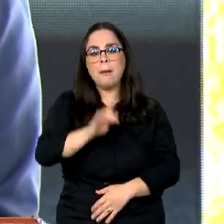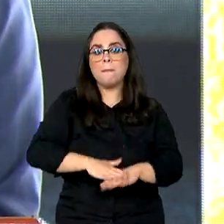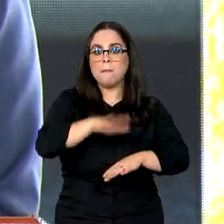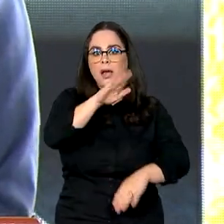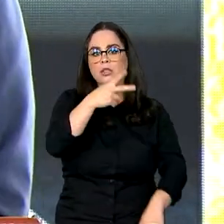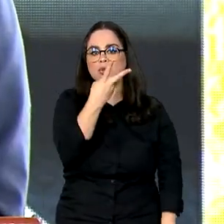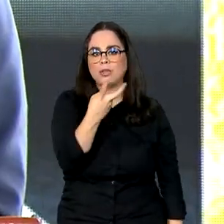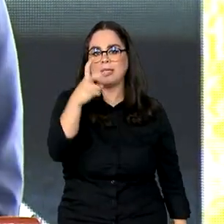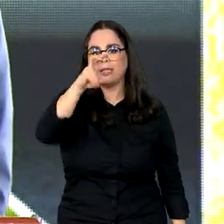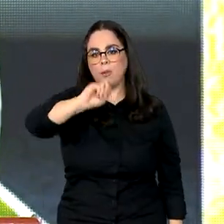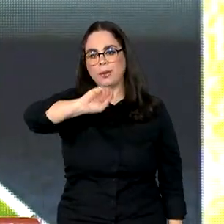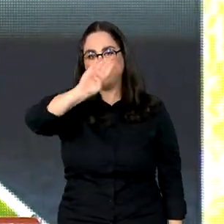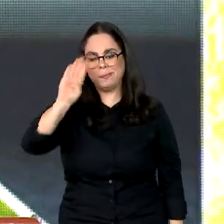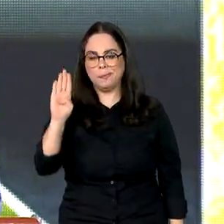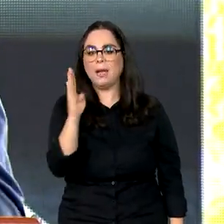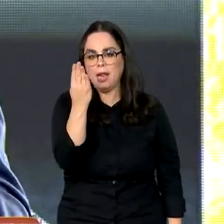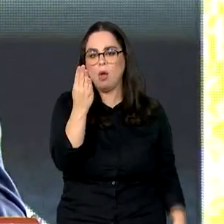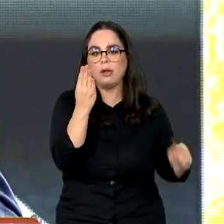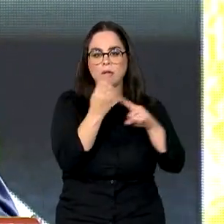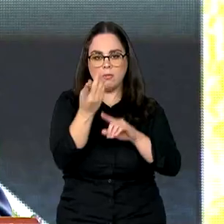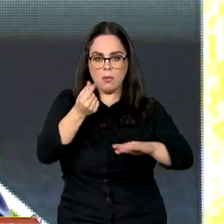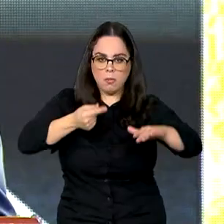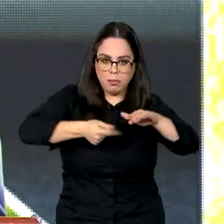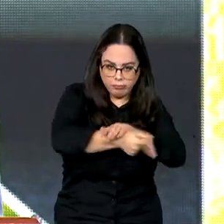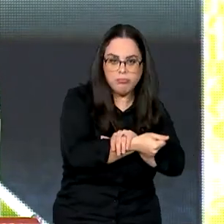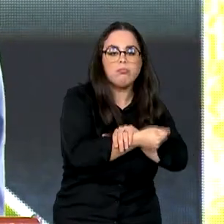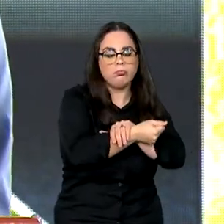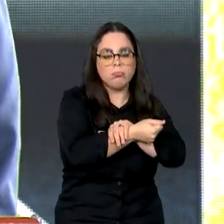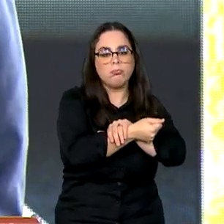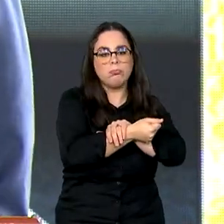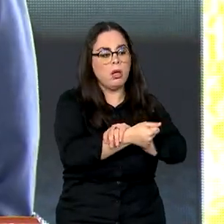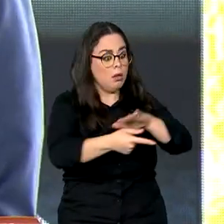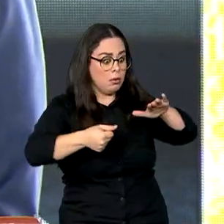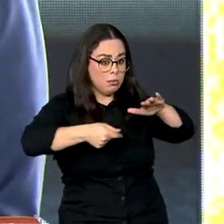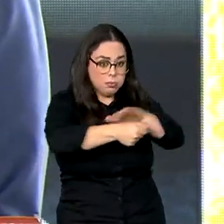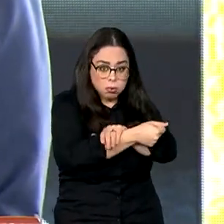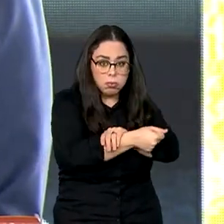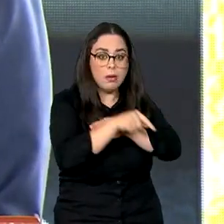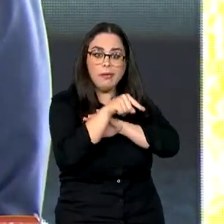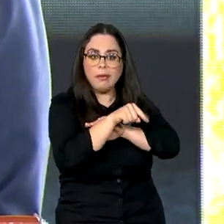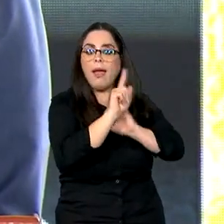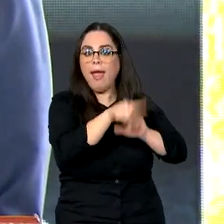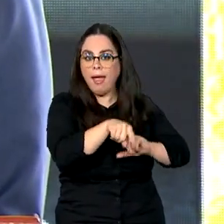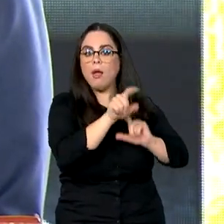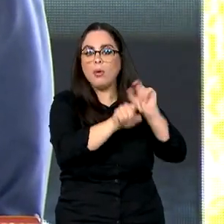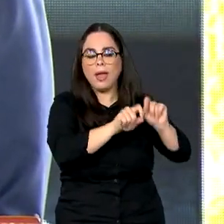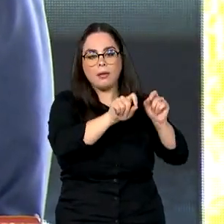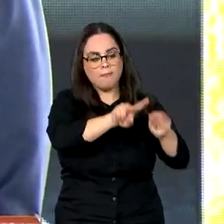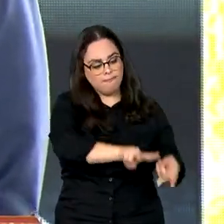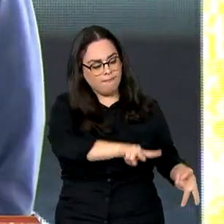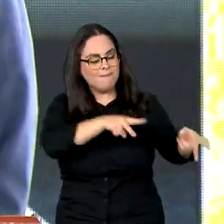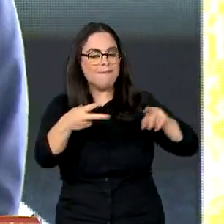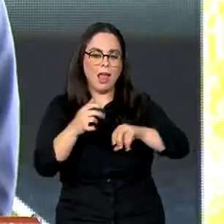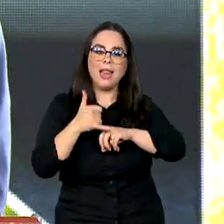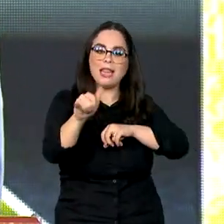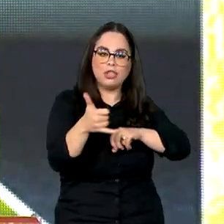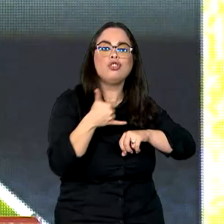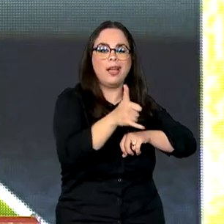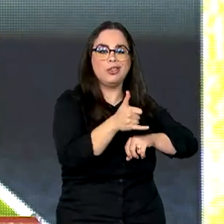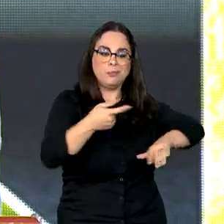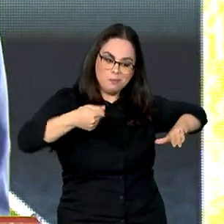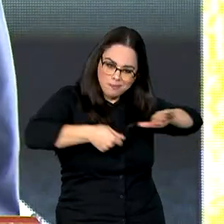bilhões em investimentos. Isso é transição energética.